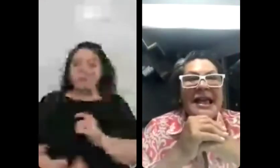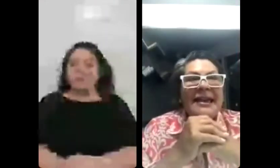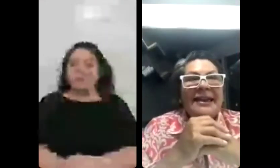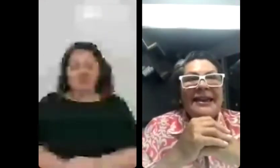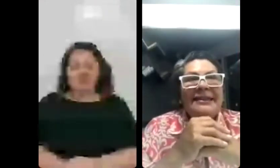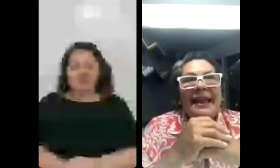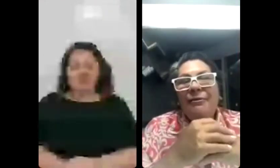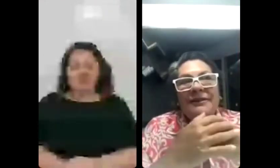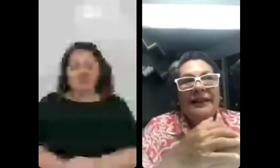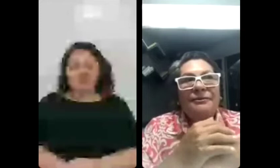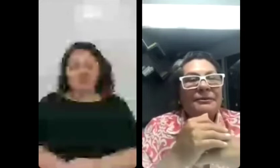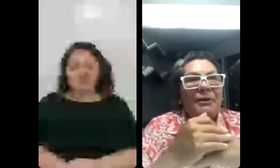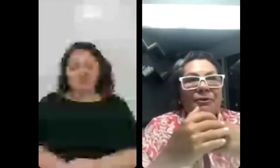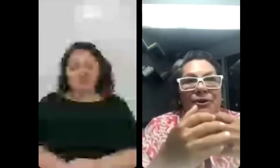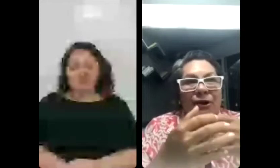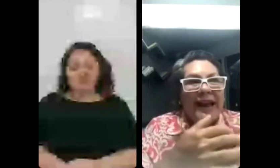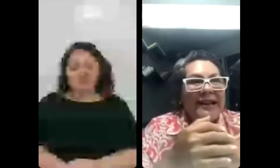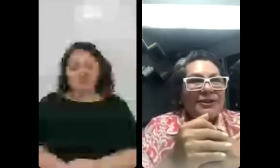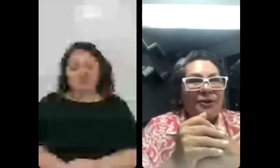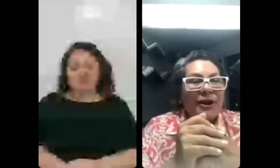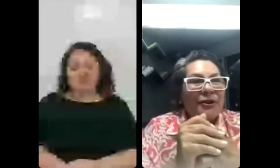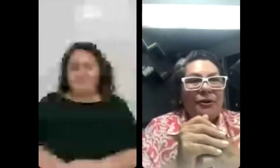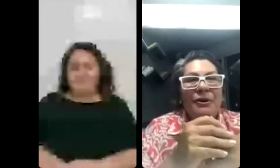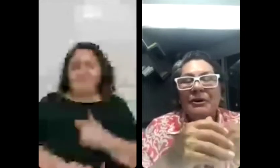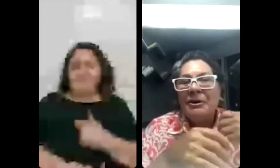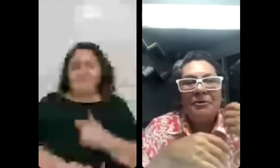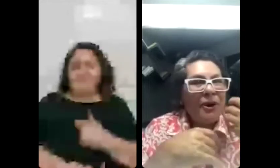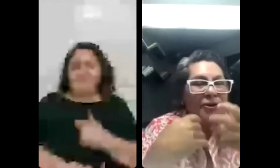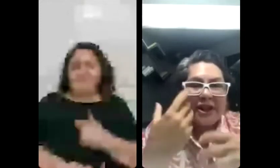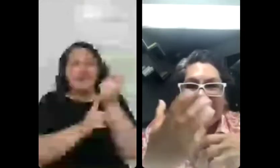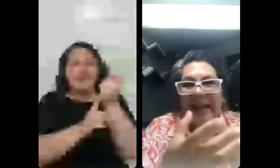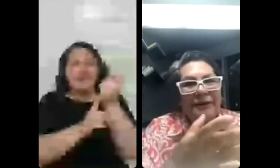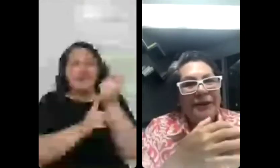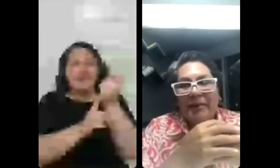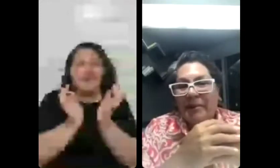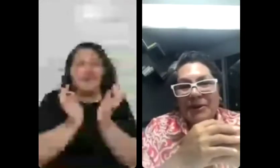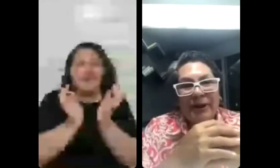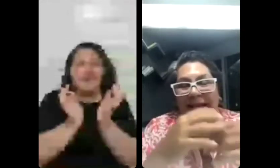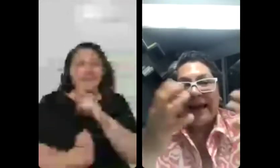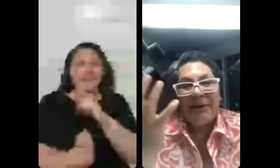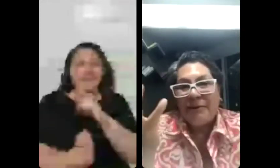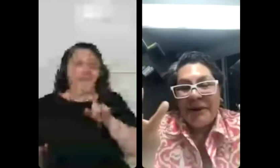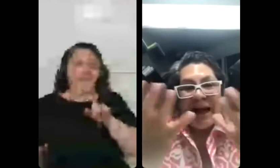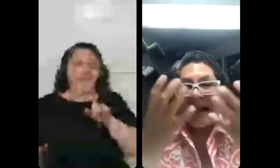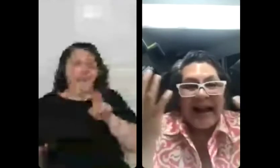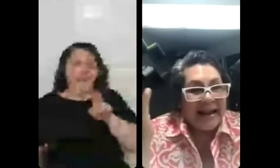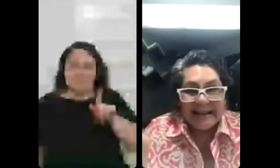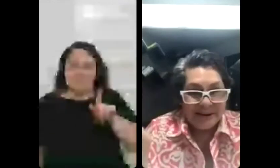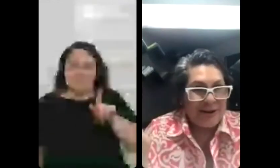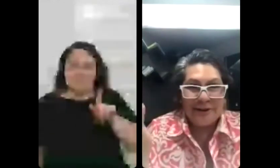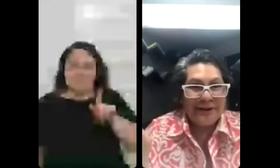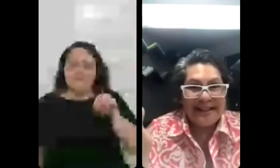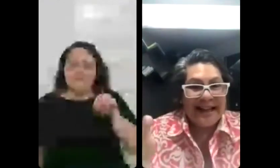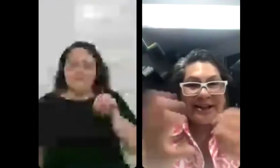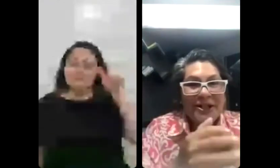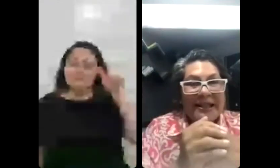e ter encontrado alguns colegas no corredor o Eugênio que é uma pessoa que é a cara